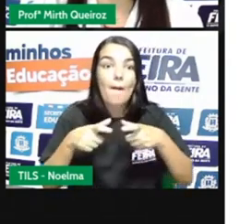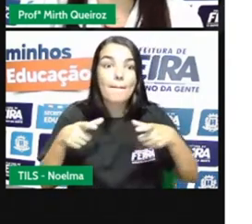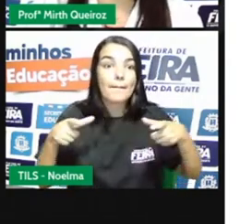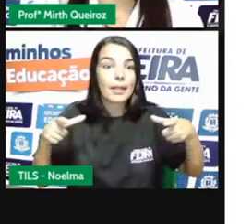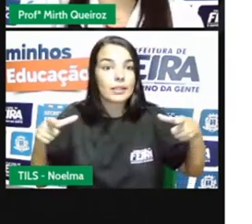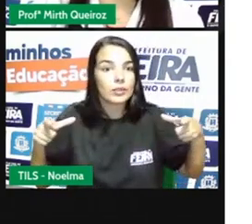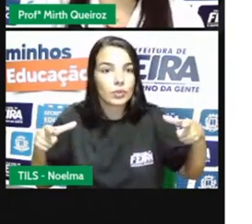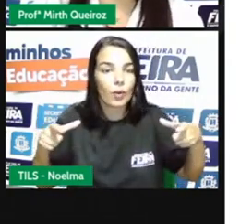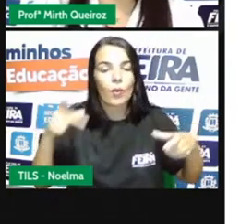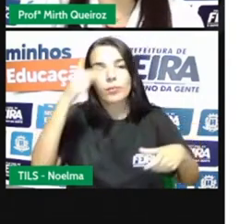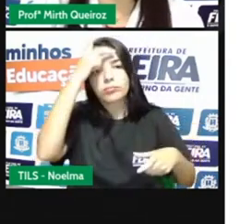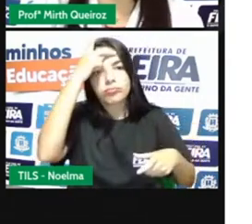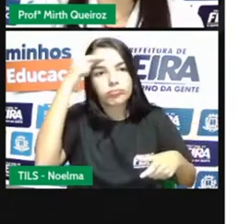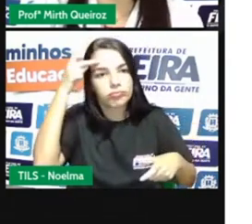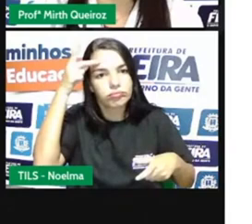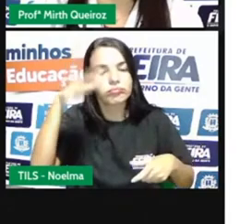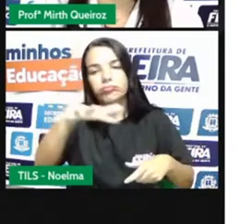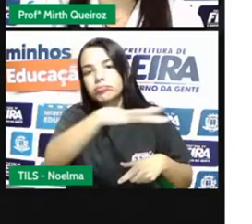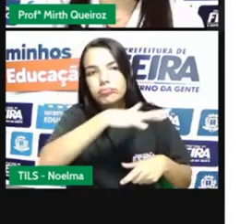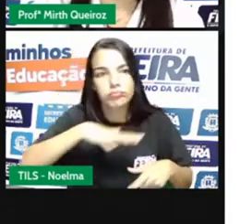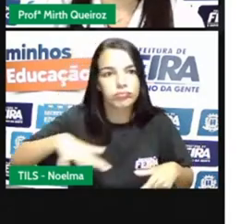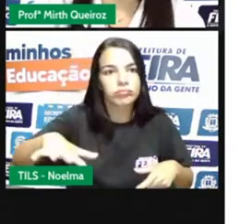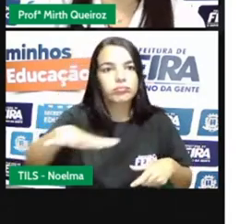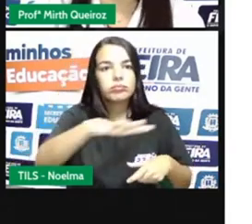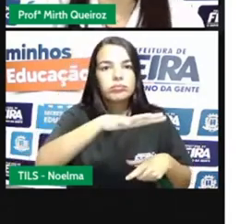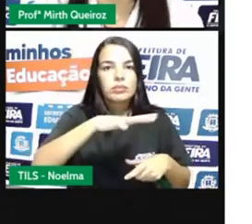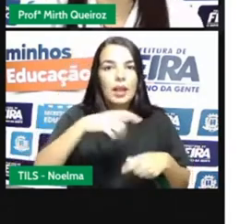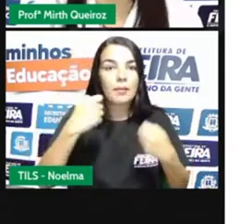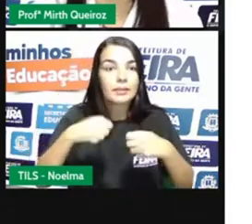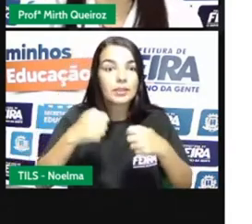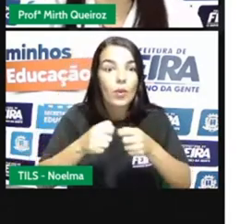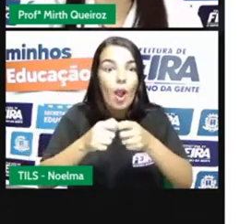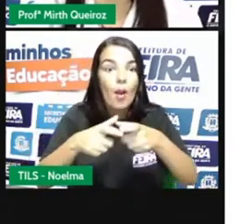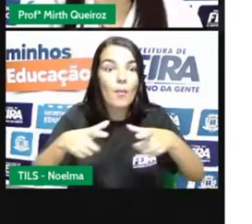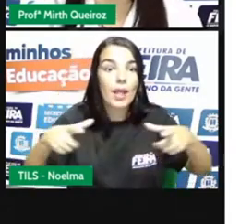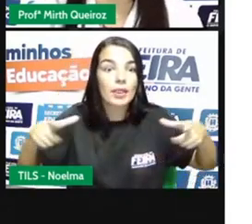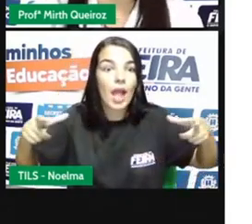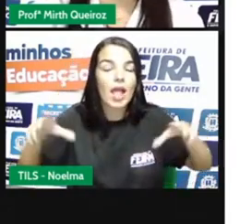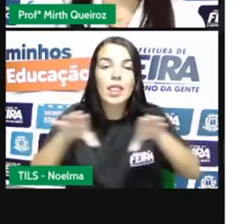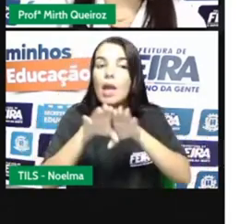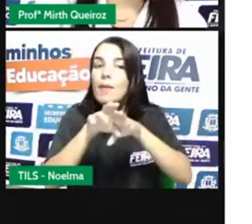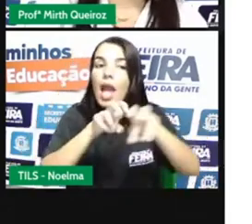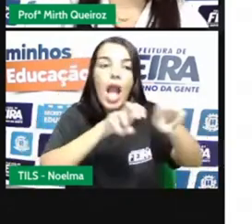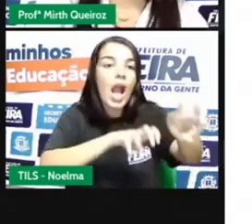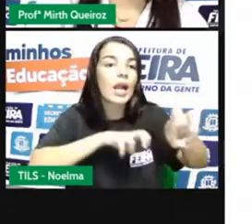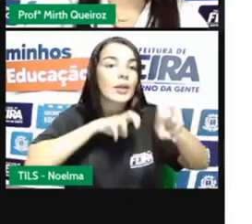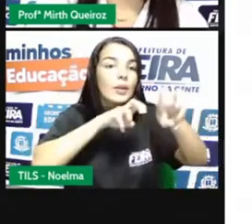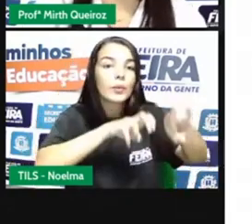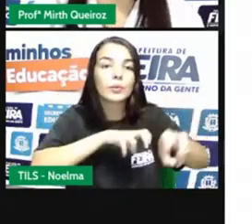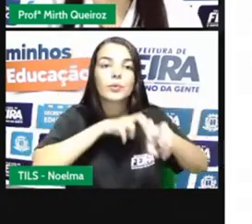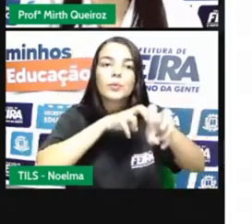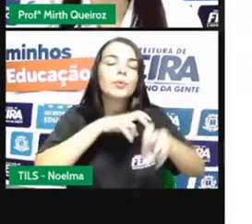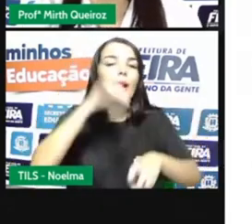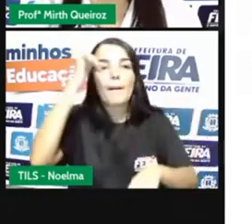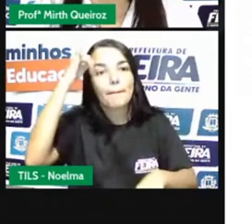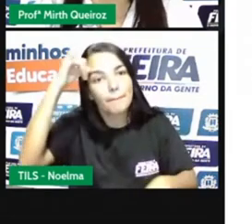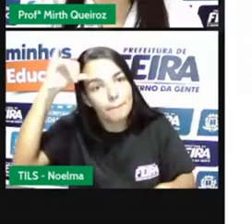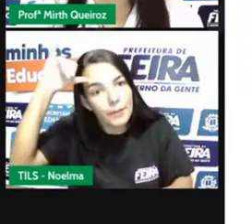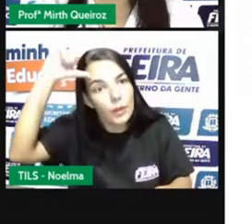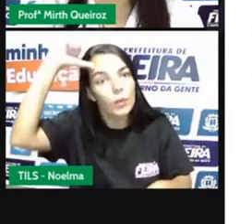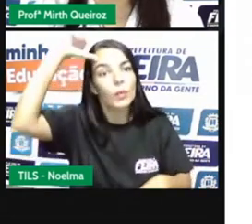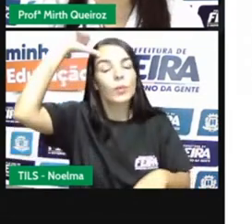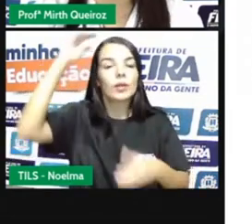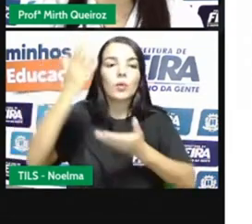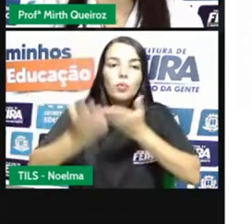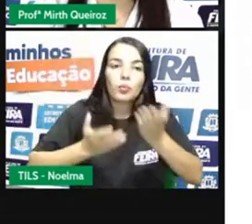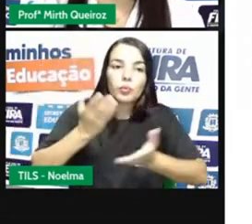população. Então, tinha que aumentar a produção aí, na questão da agricultura, né? A agropecuária, a criação de gados. E